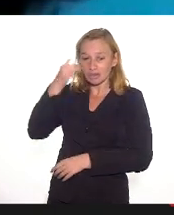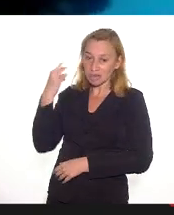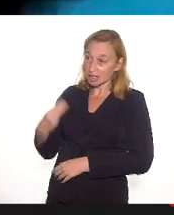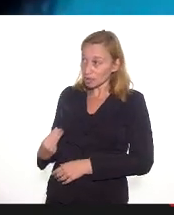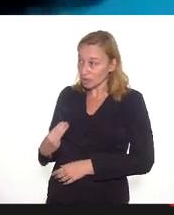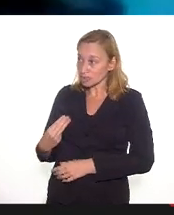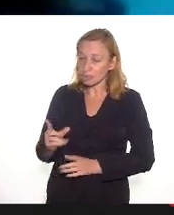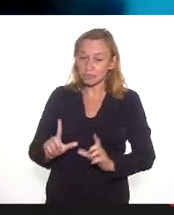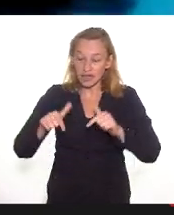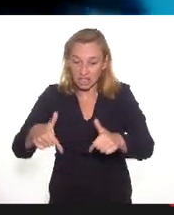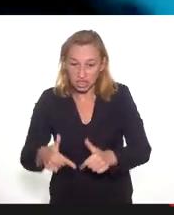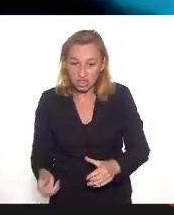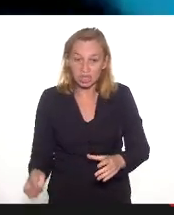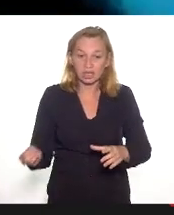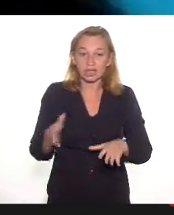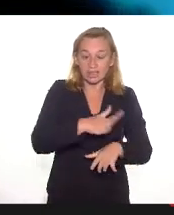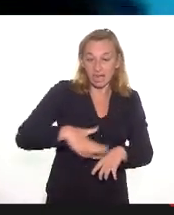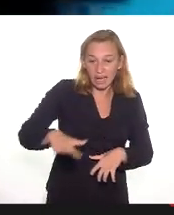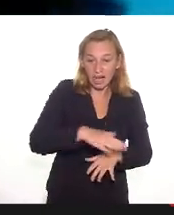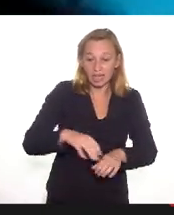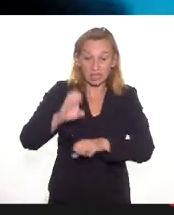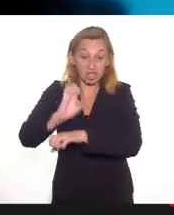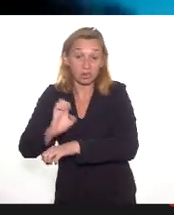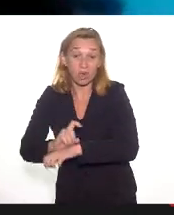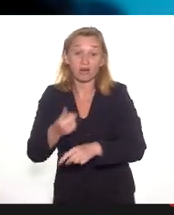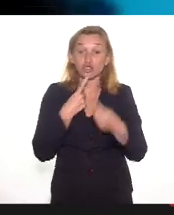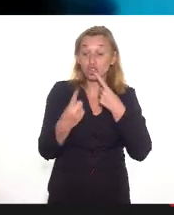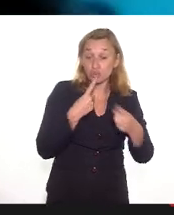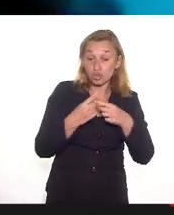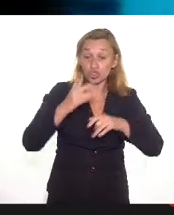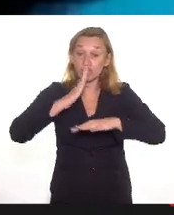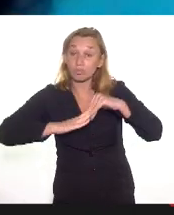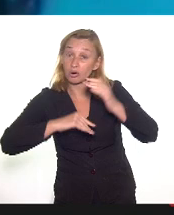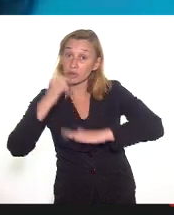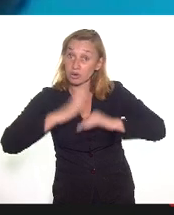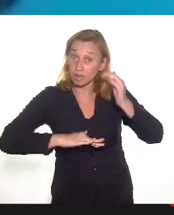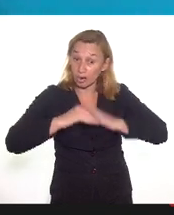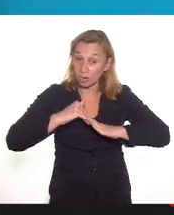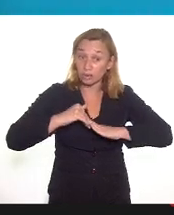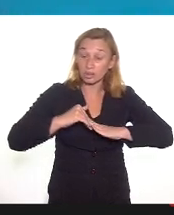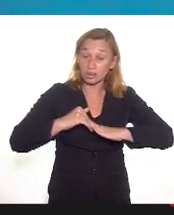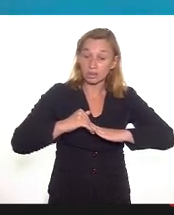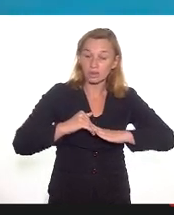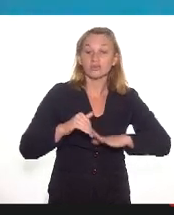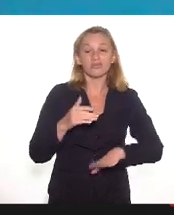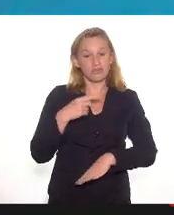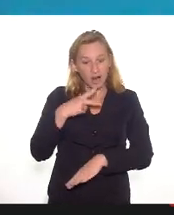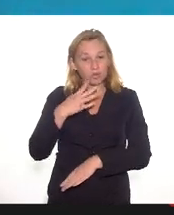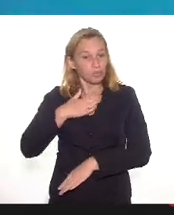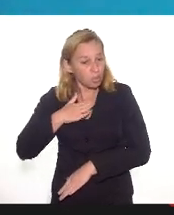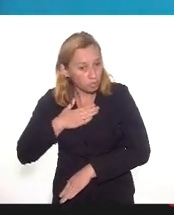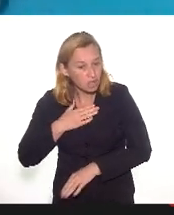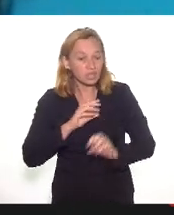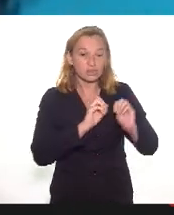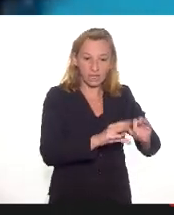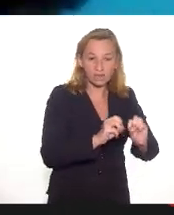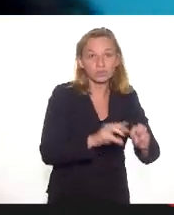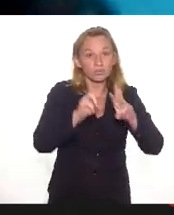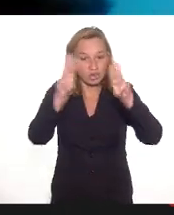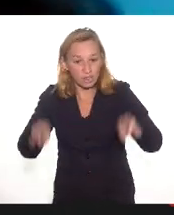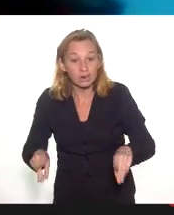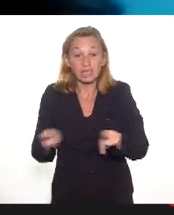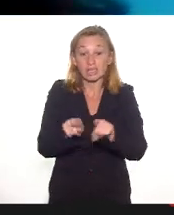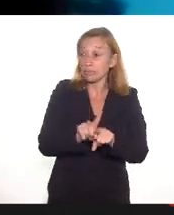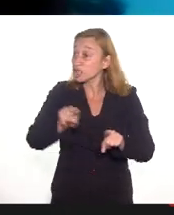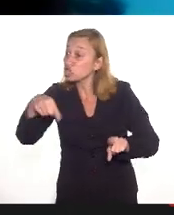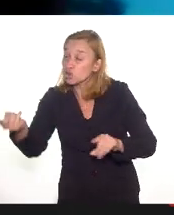menos no âmbito estadual, a gente discutir a profissionalização, digo por mim, dos educadores museais, mas